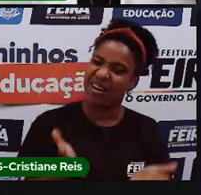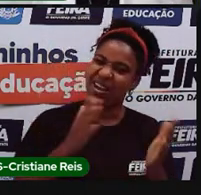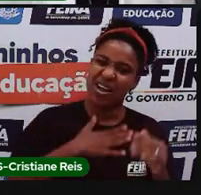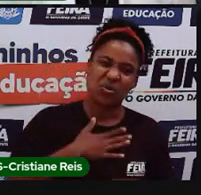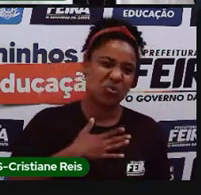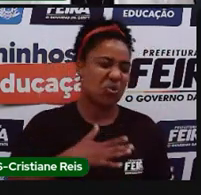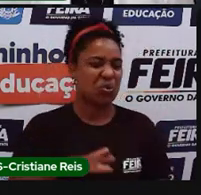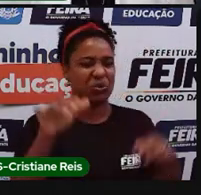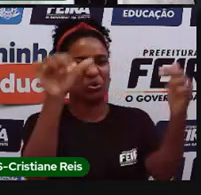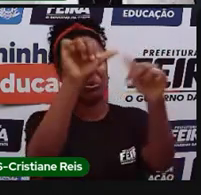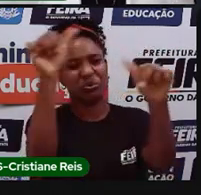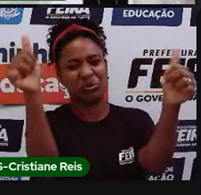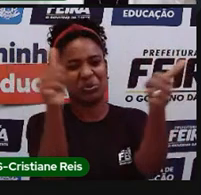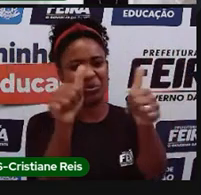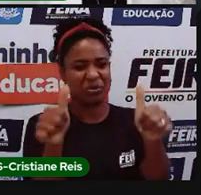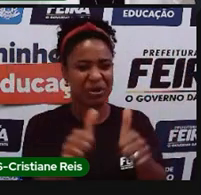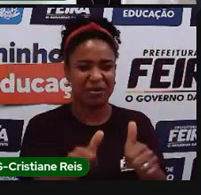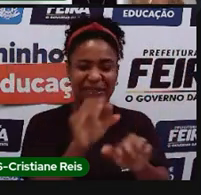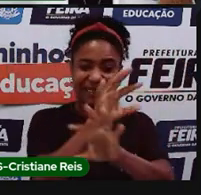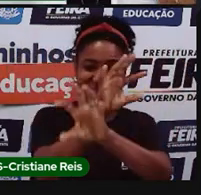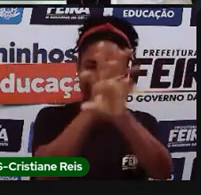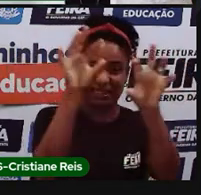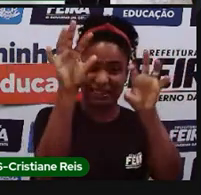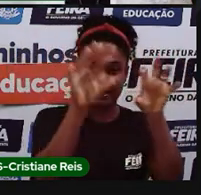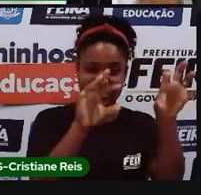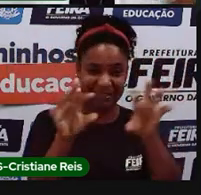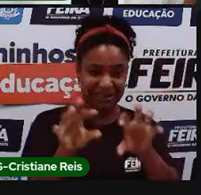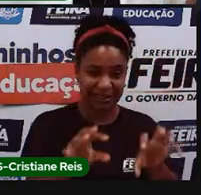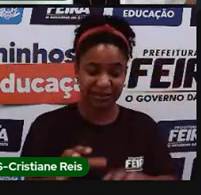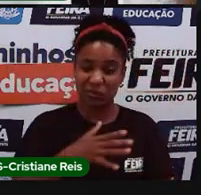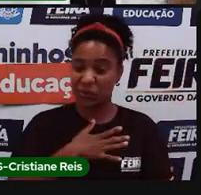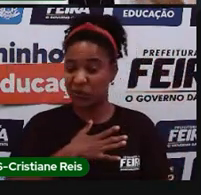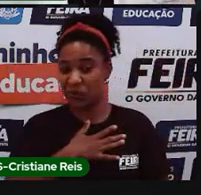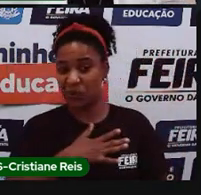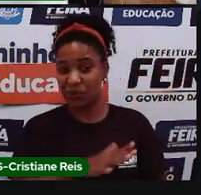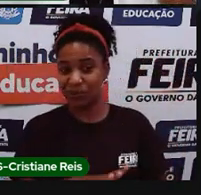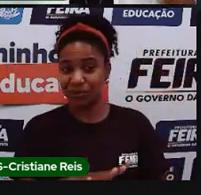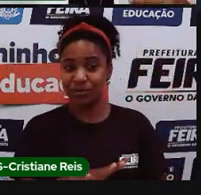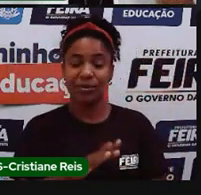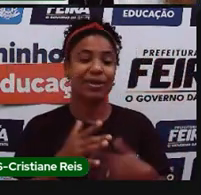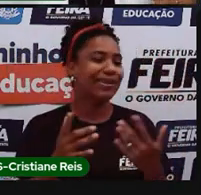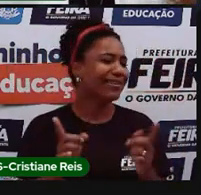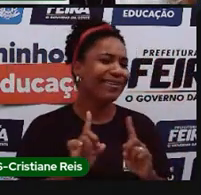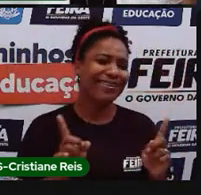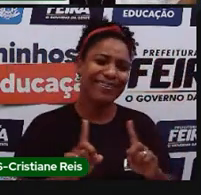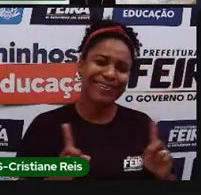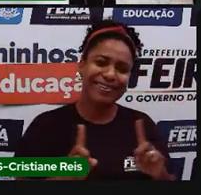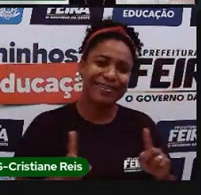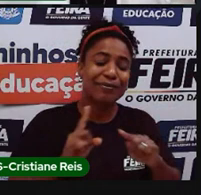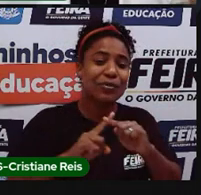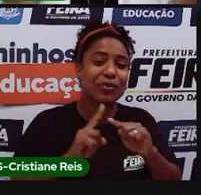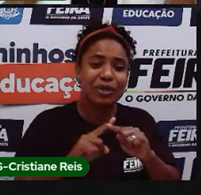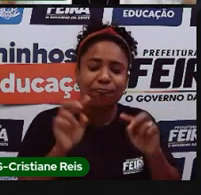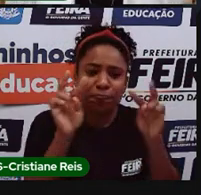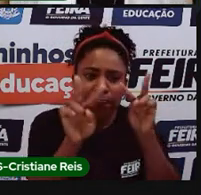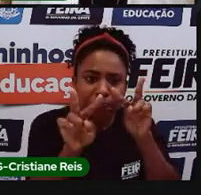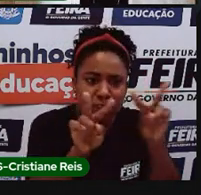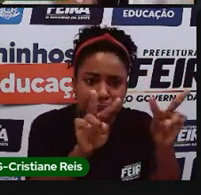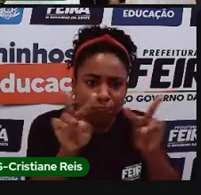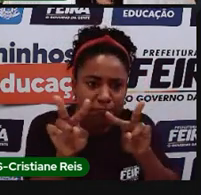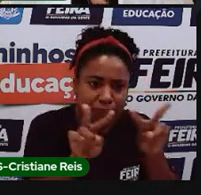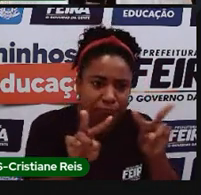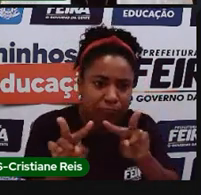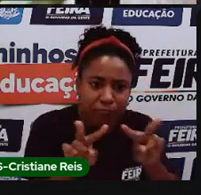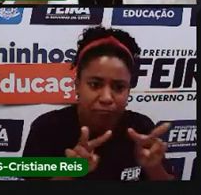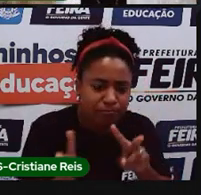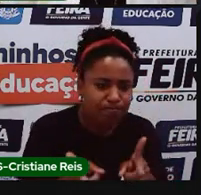mapa. Talvez não seja a expressão, eu não gosto. A expressão seja, eu não sei ler o mapa. E hoje a gente vai